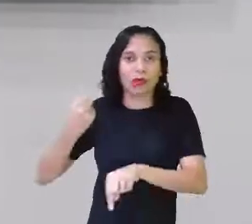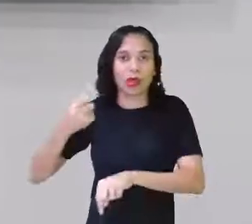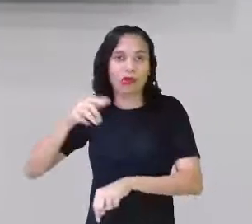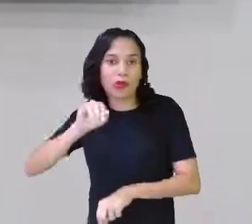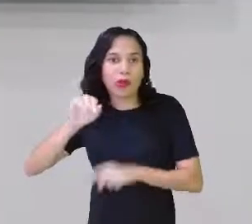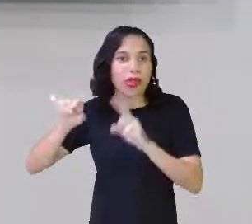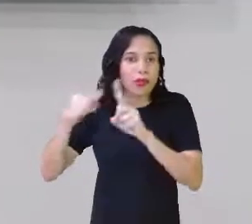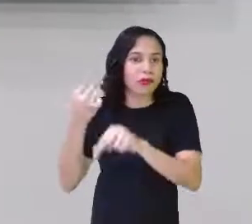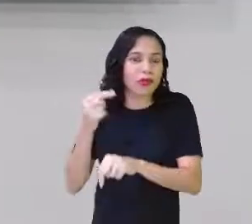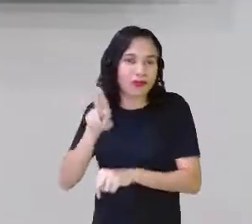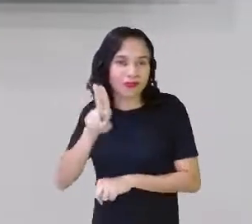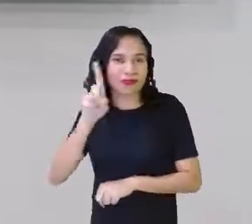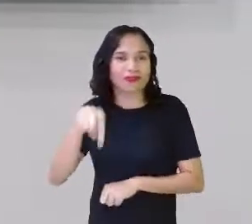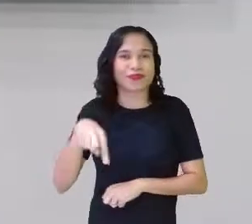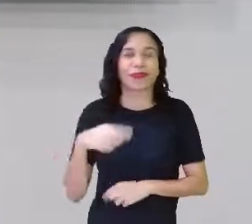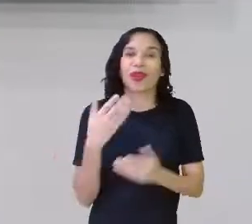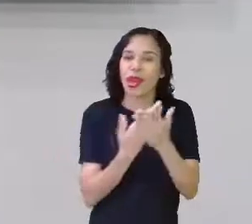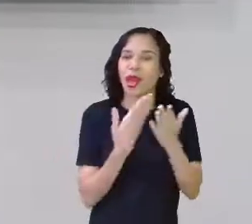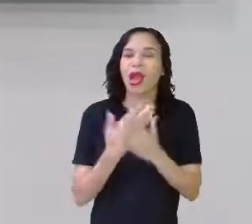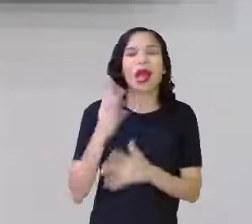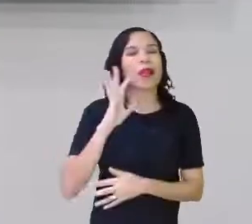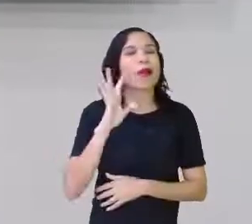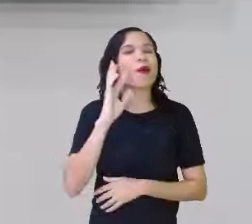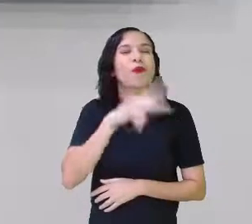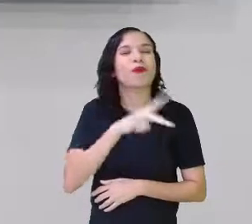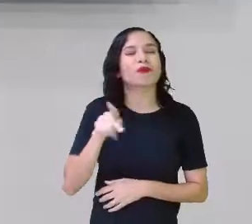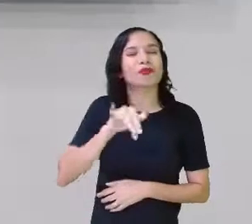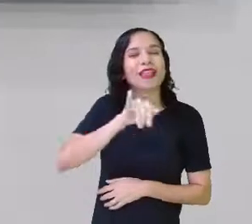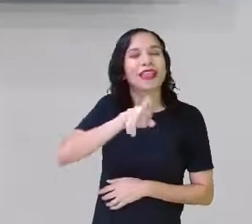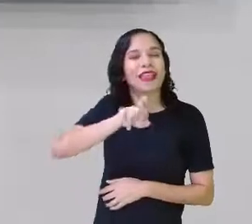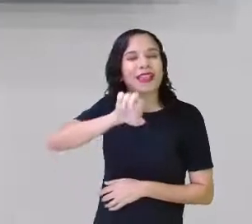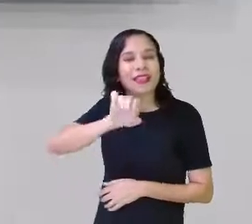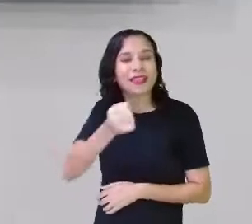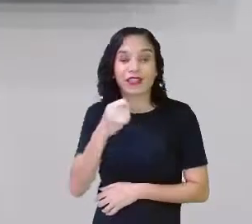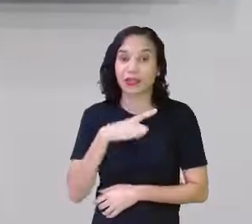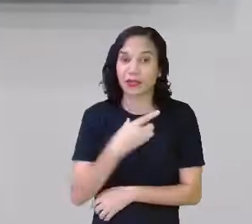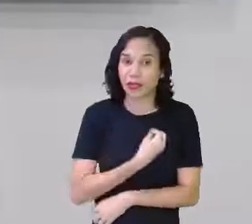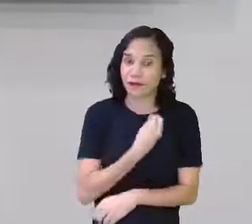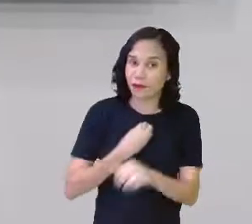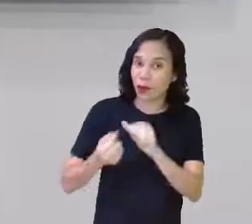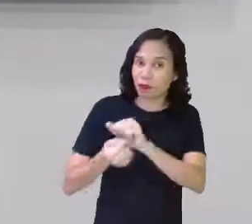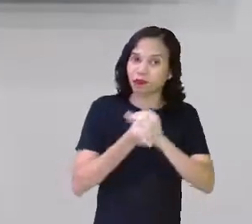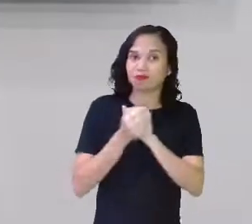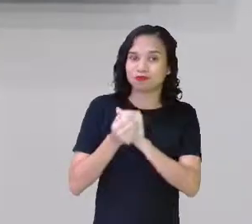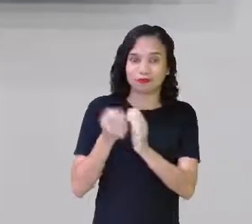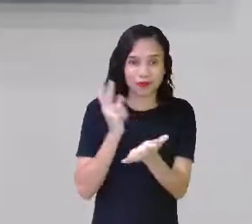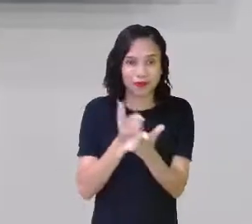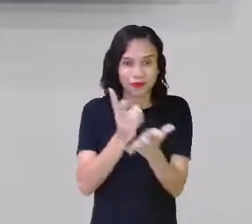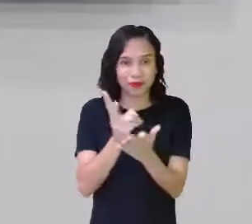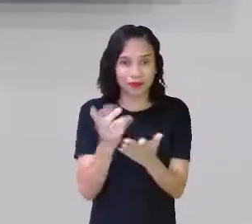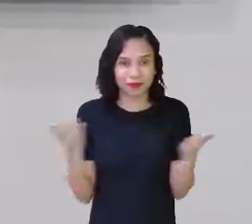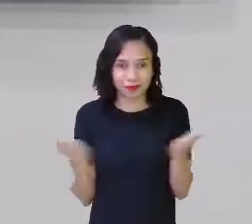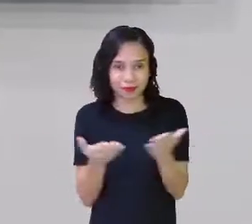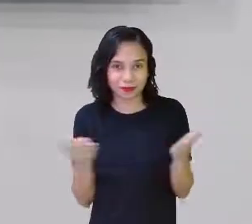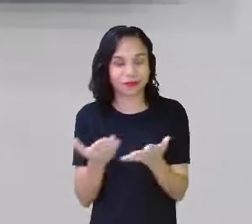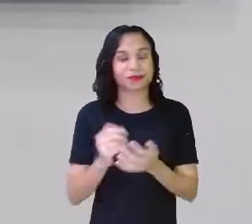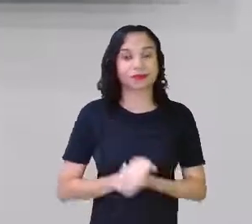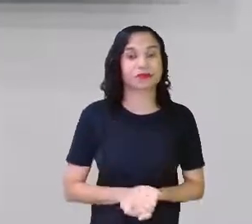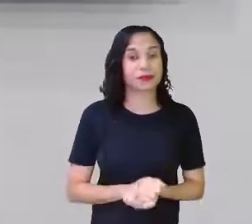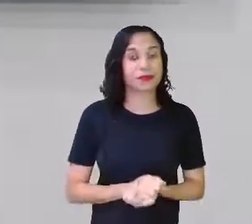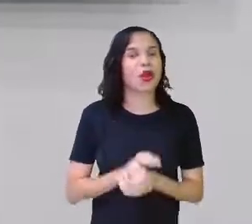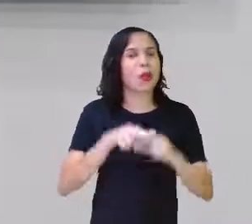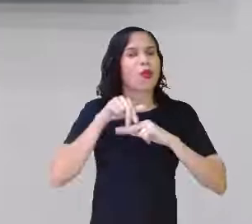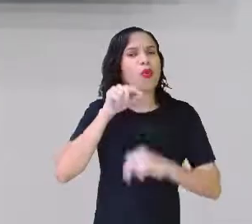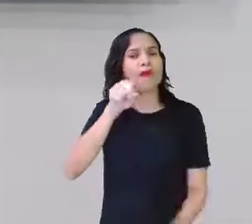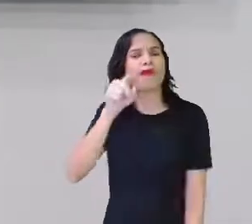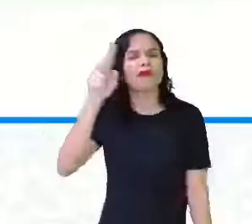legal, a professora Iris estava aqui com a gente, foi muito divertida a aula. E hoje vamos dar continuidade com sílaba tônica. E aí,